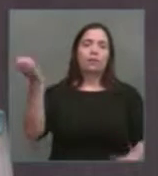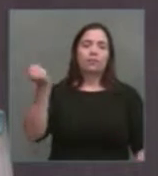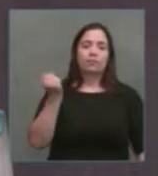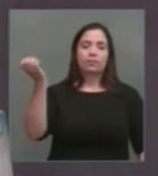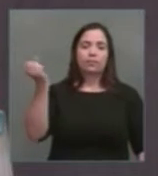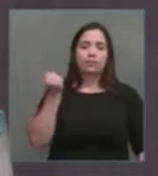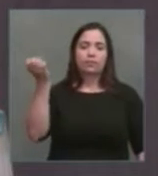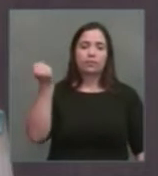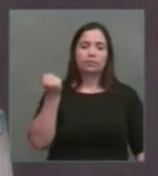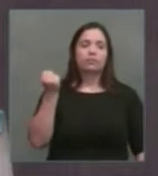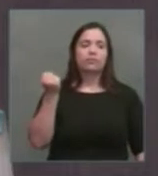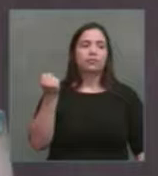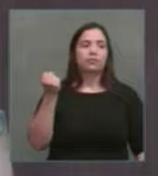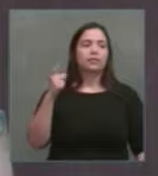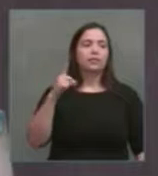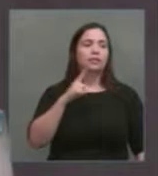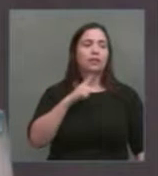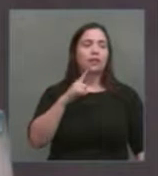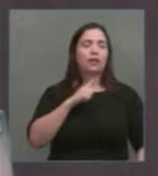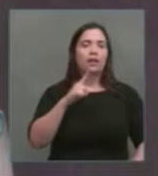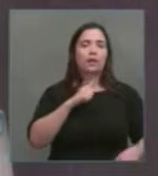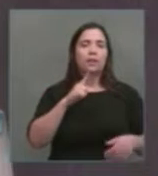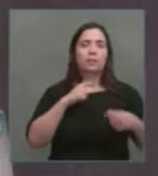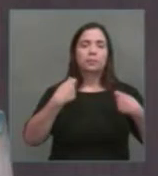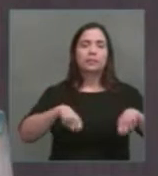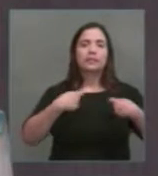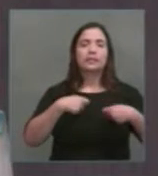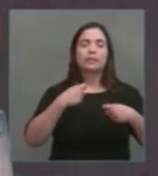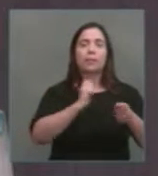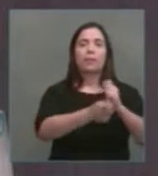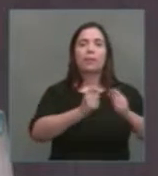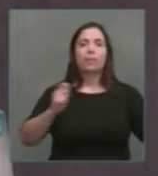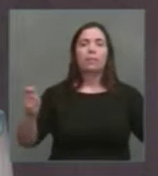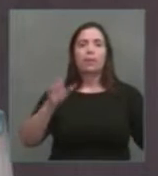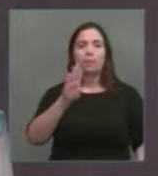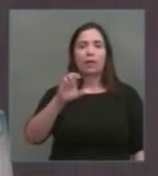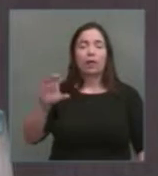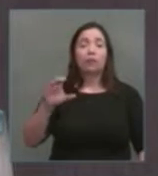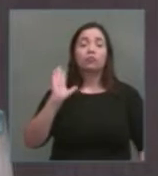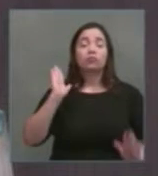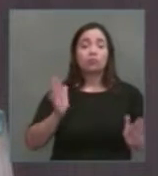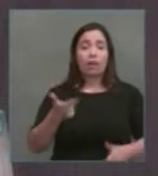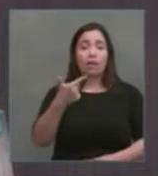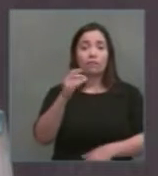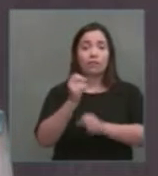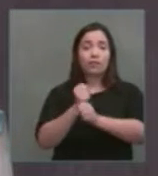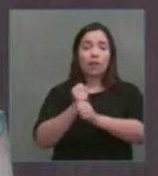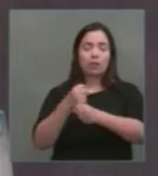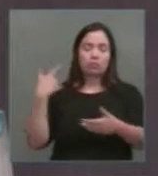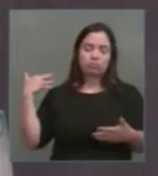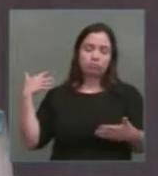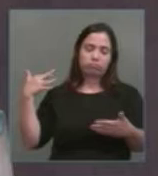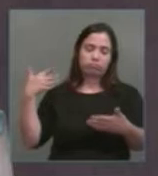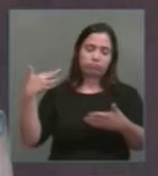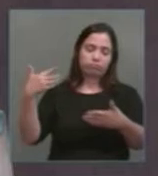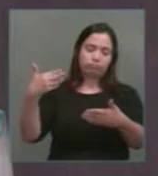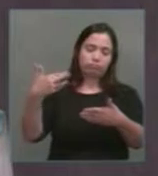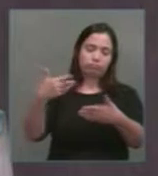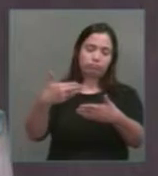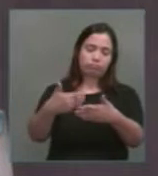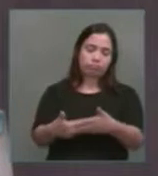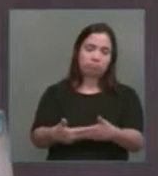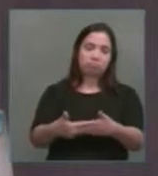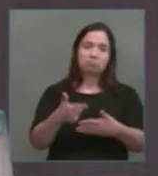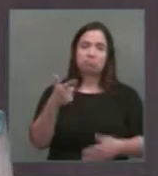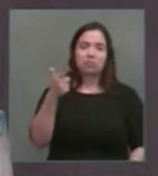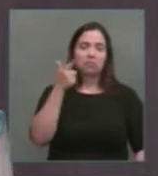fazer caixa para a previdência dos servidores públicos. Se passaram 20 anos e a previdência dos servidores públicos não